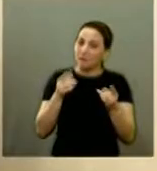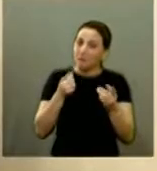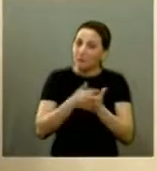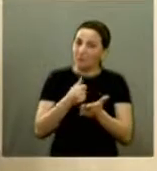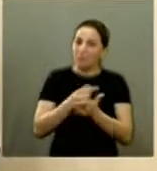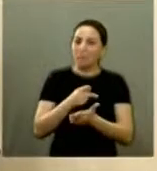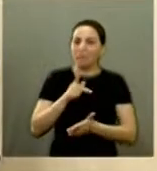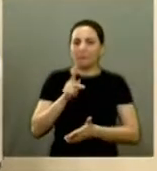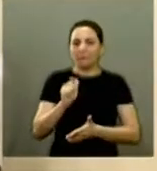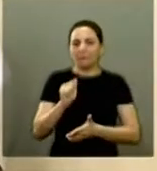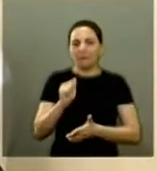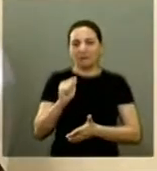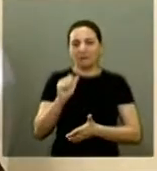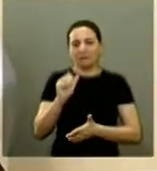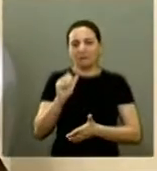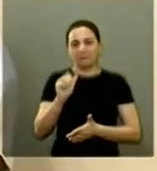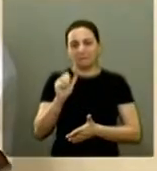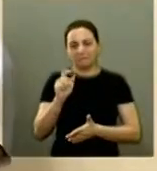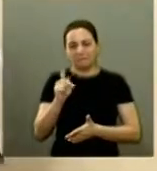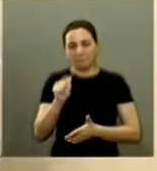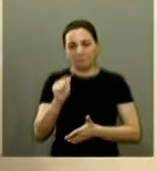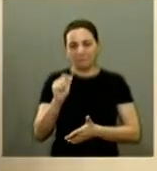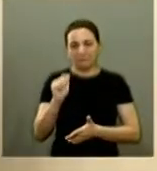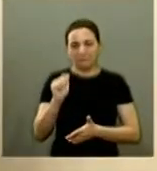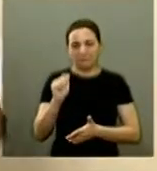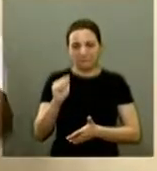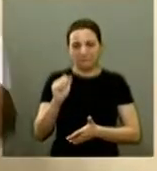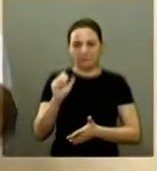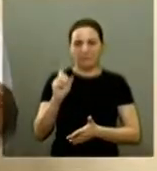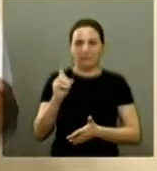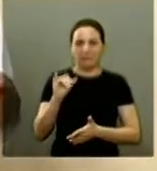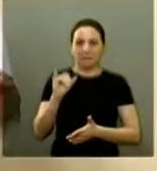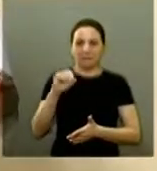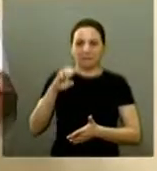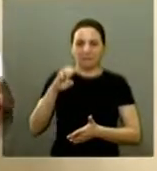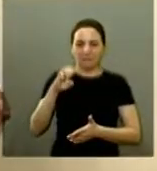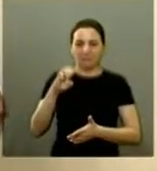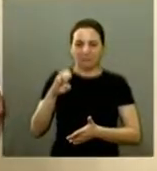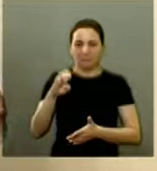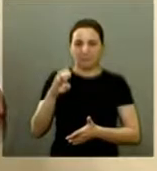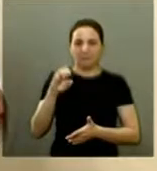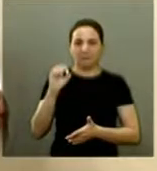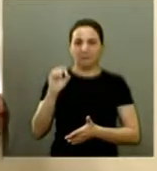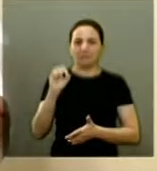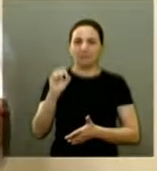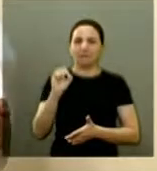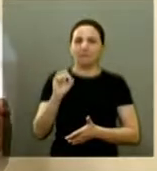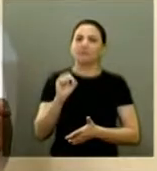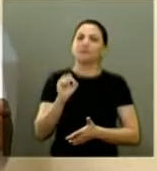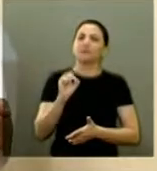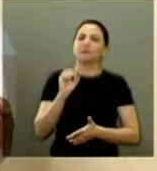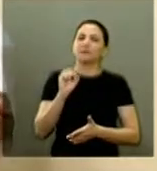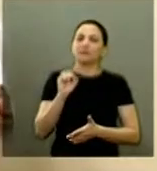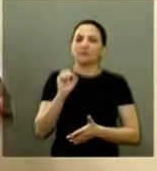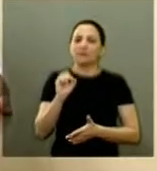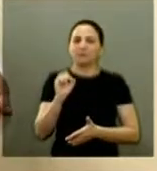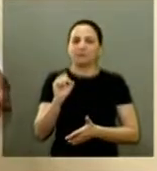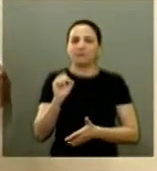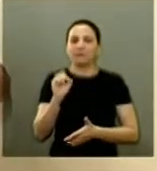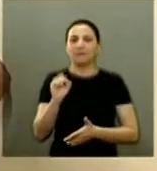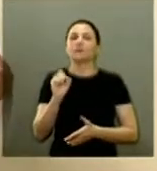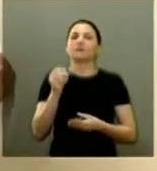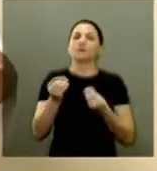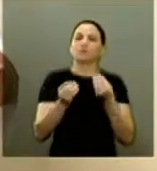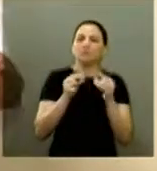também não é só as coisas boas Passadena desculpa o presidente Passadena então vale lembrar também esses detalhes não